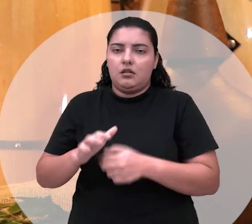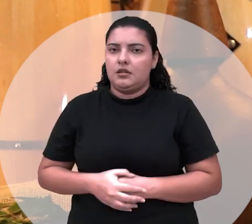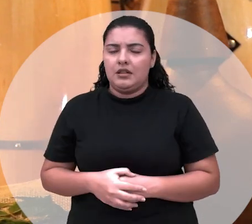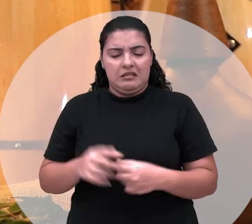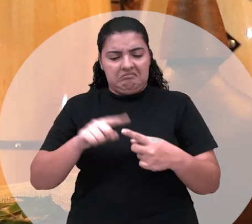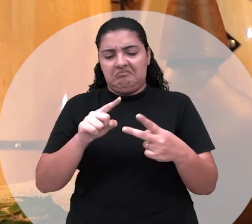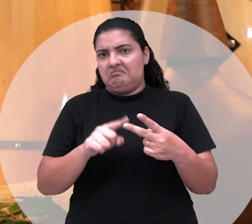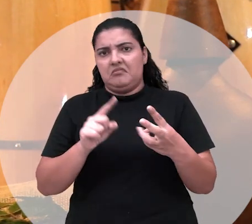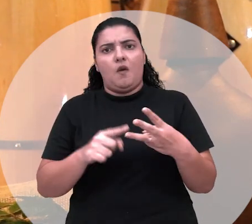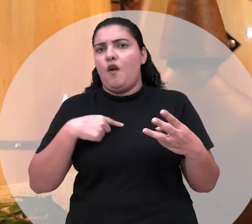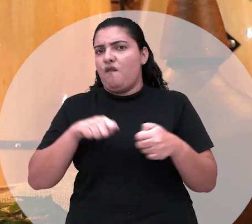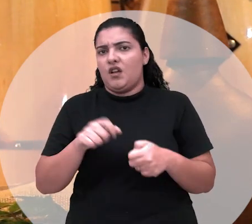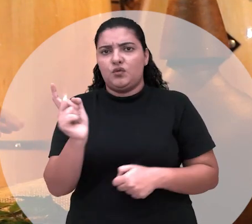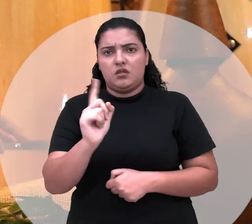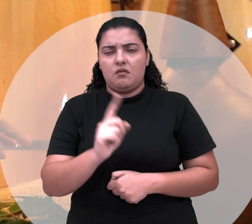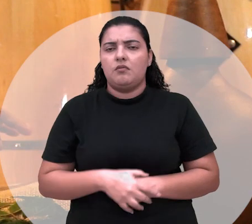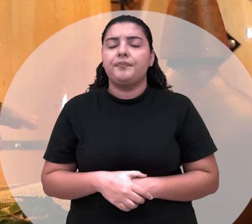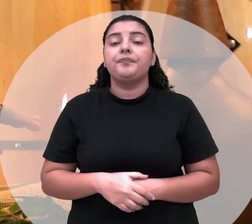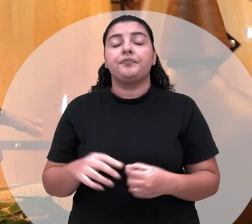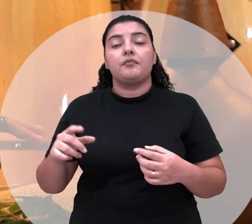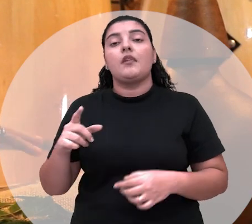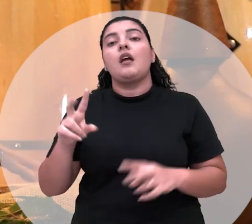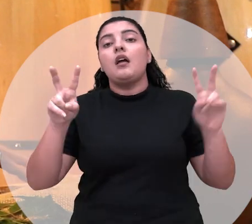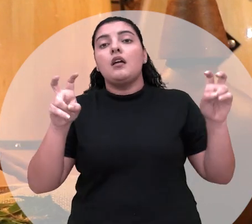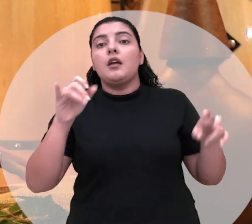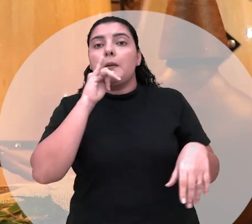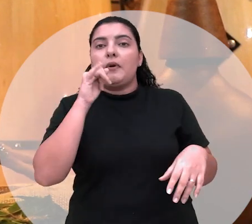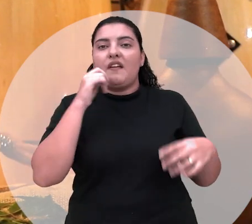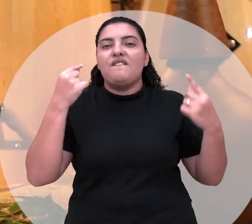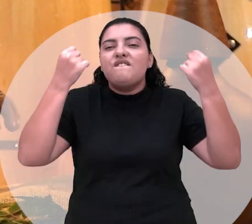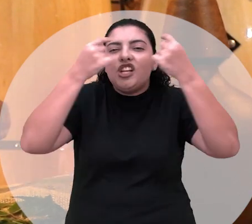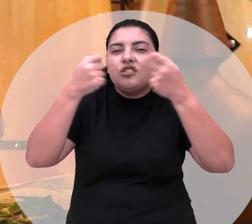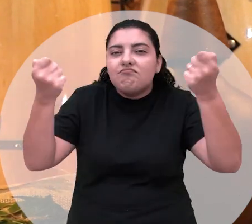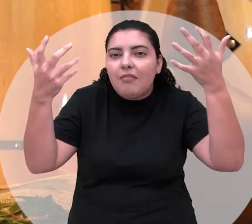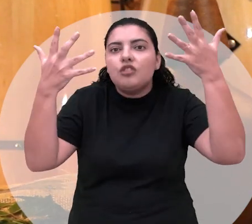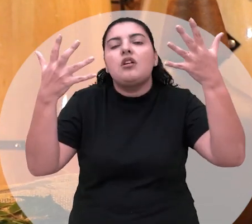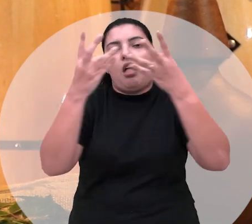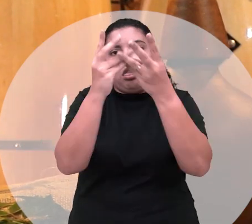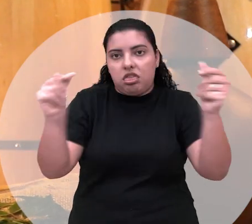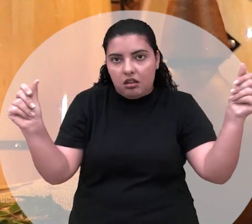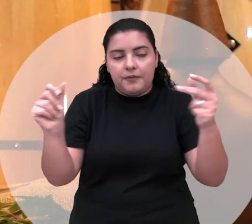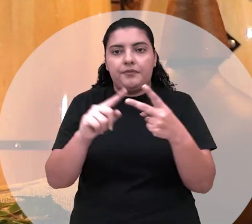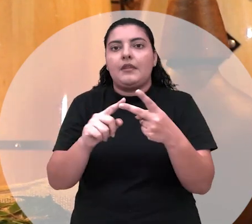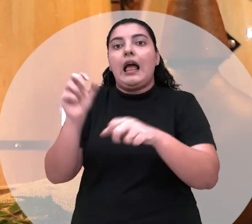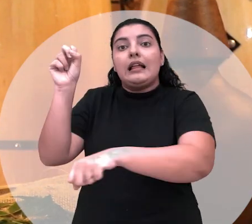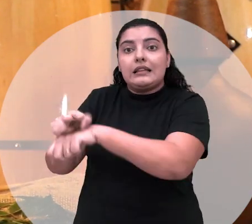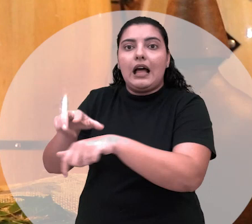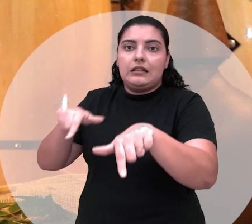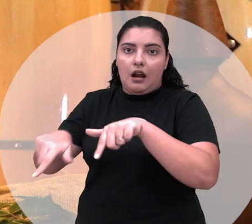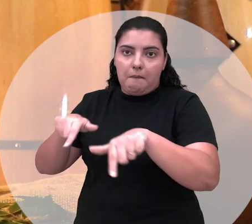tipo desse trabalho tipo de trabalho eu faço. Eu trabalho pra desmanchar o feitiço, eu trabalho pra dar um emprego a um pai de família que tá